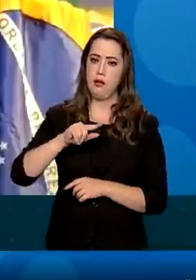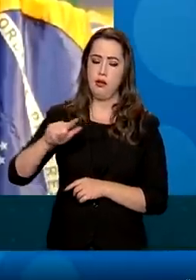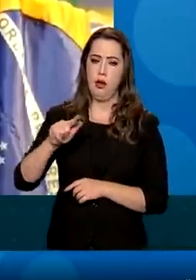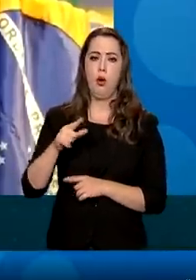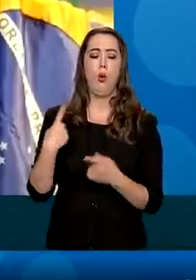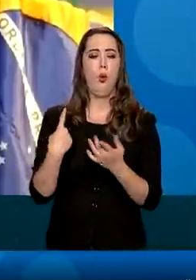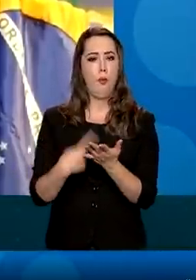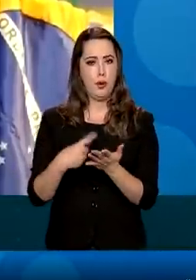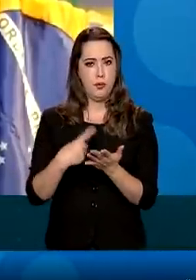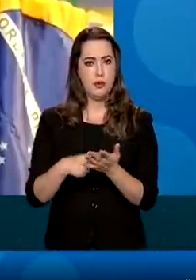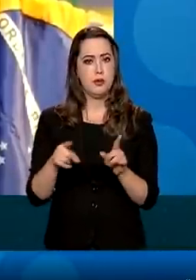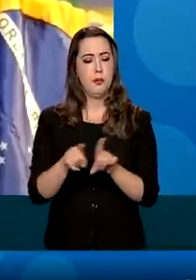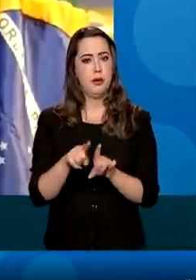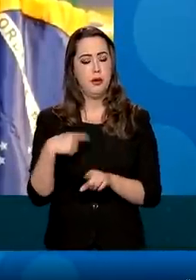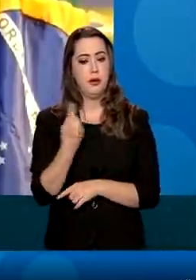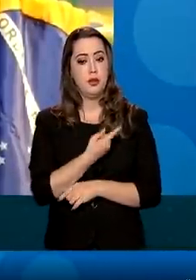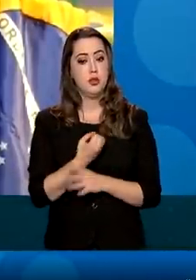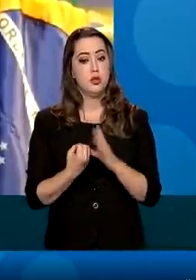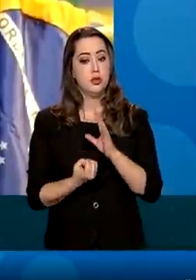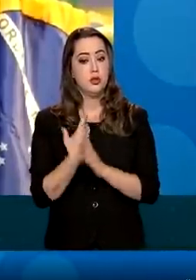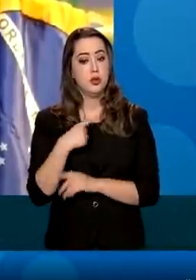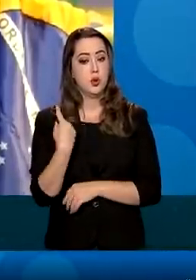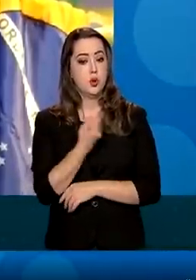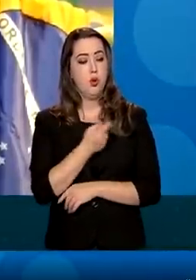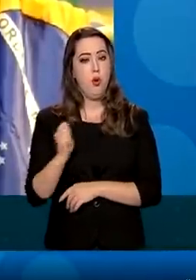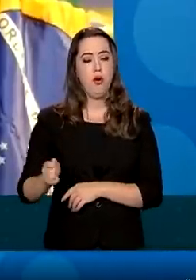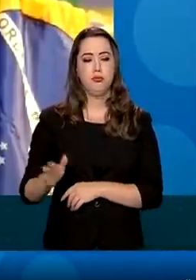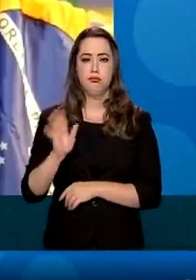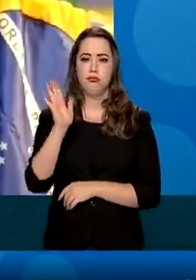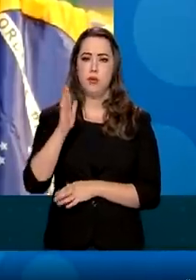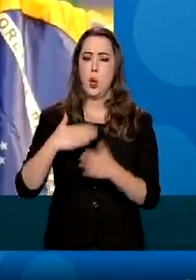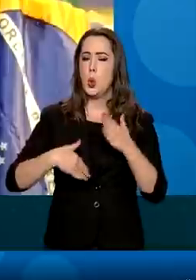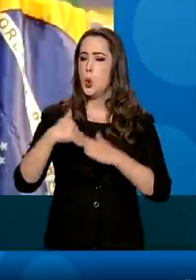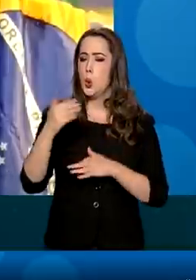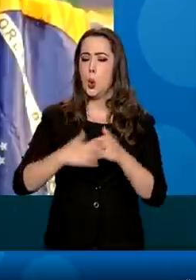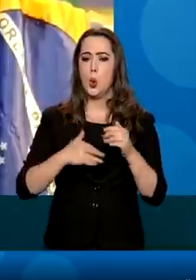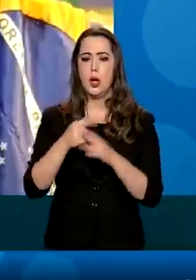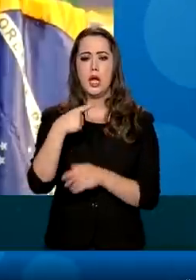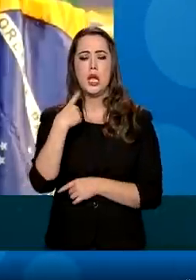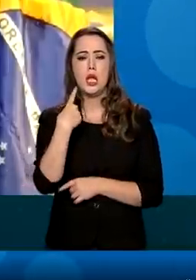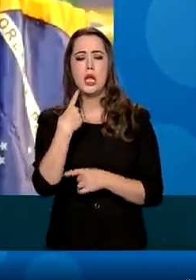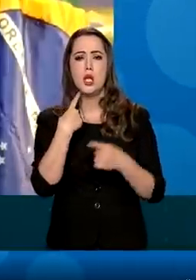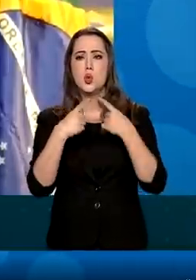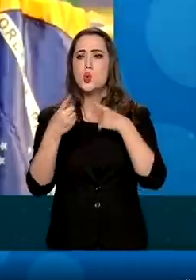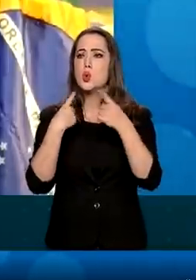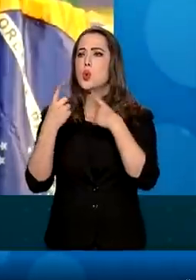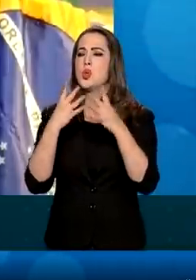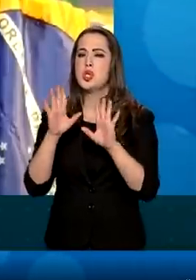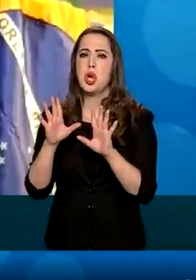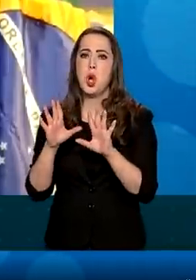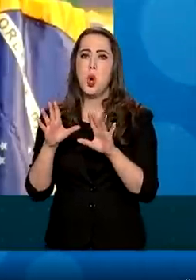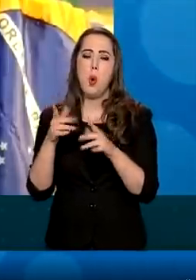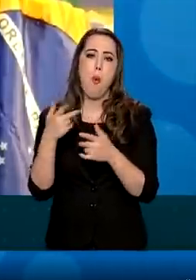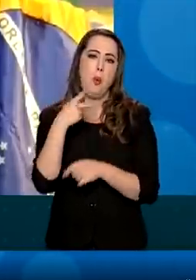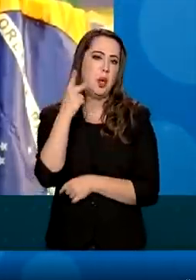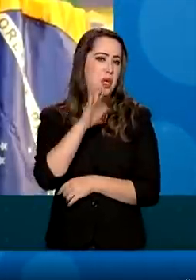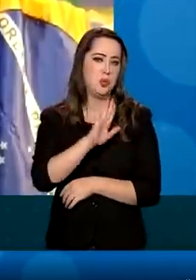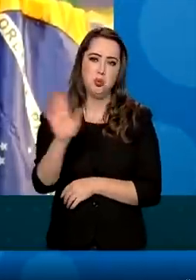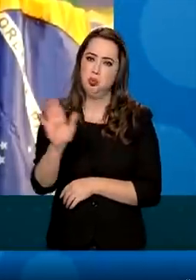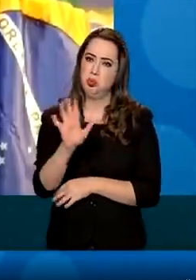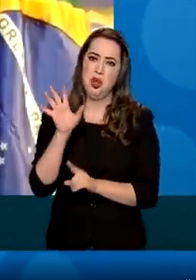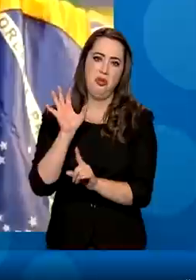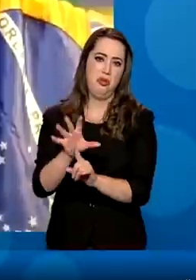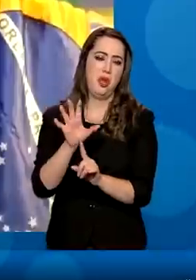que vai viabilizar o leilão no nosso país sem qualquer discussão geopolítica que possa interferir